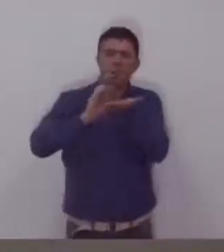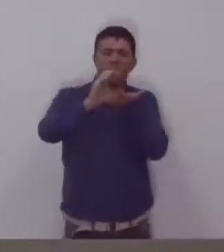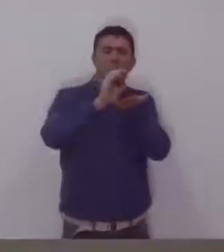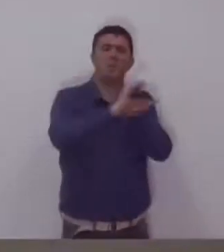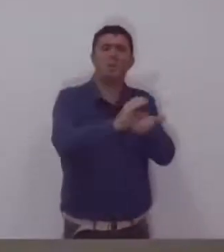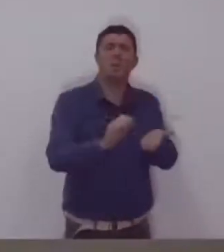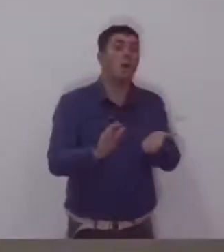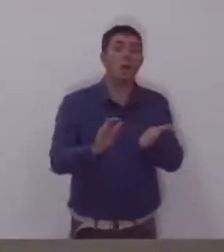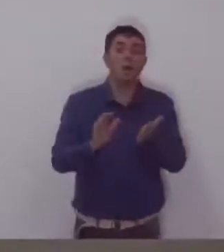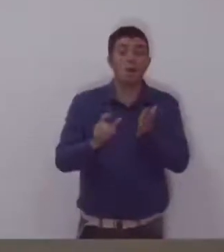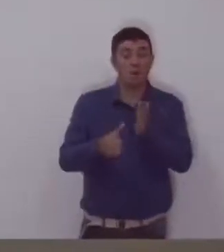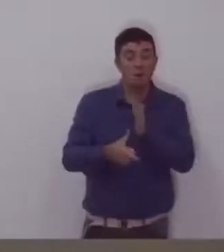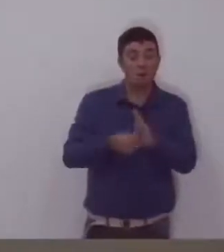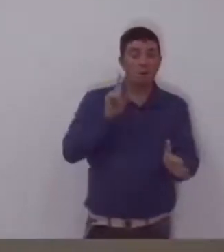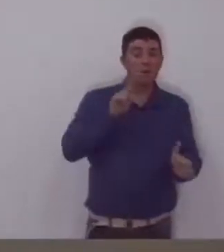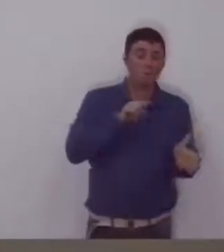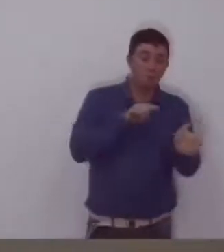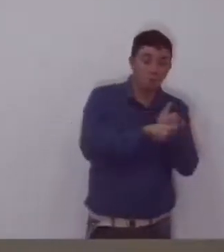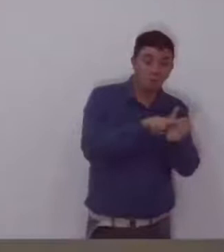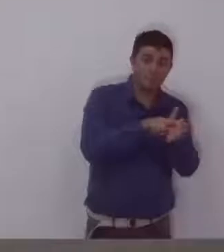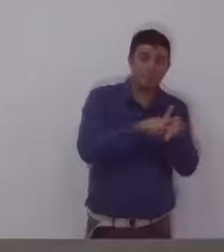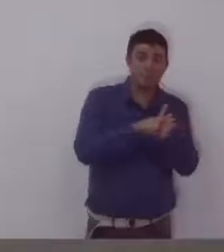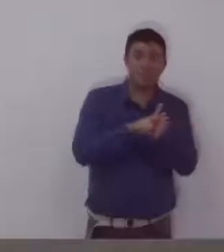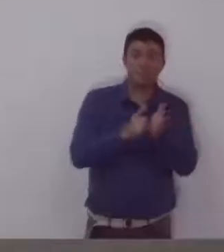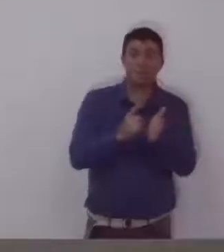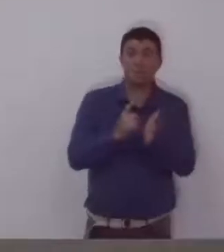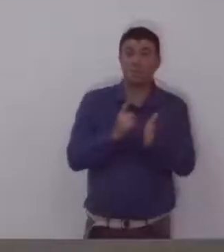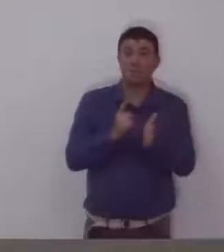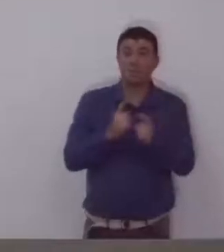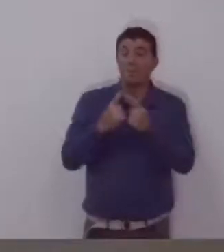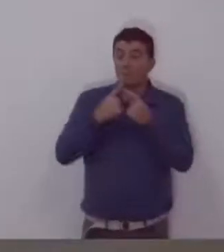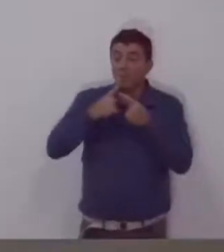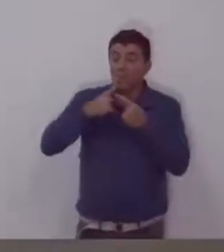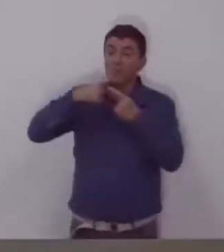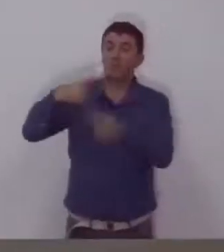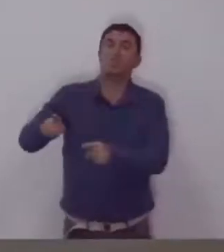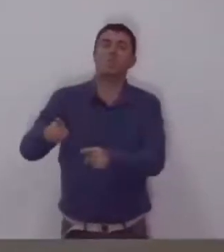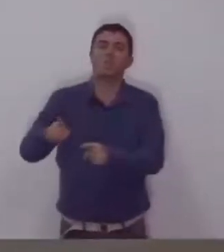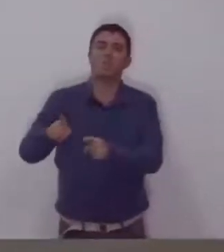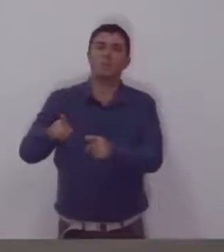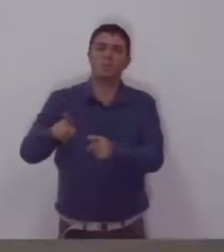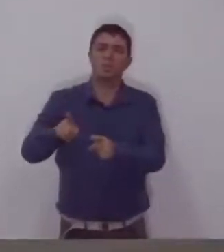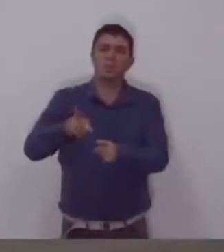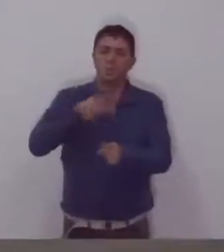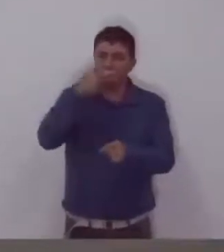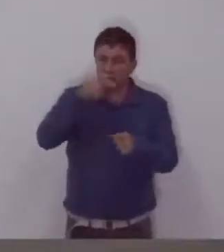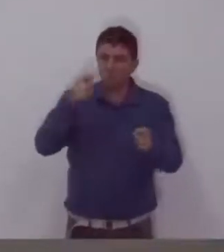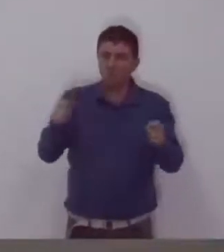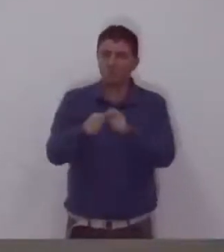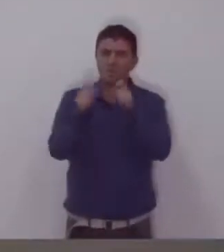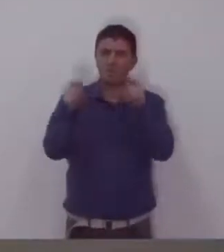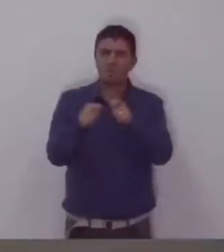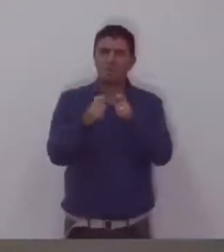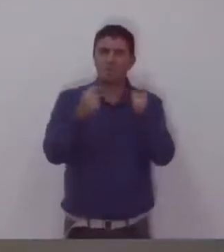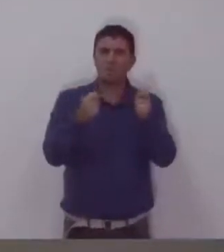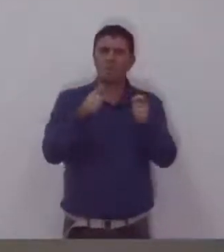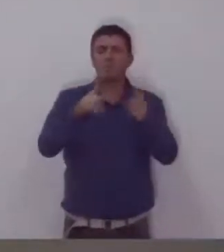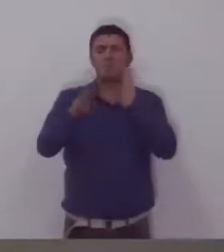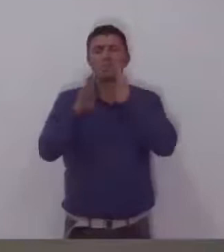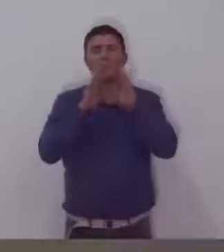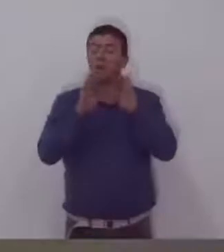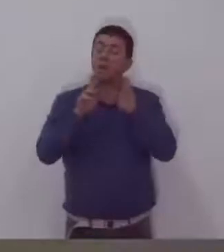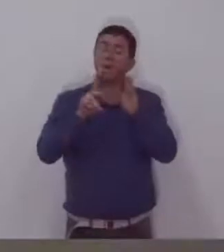procura saber, antes de criticar, antes de falar besteira em rede social, vai